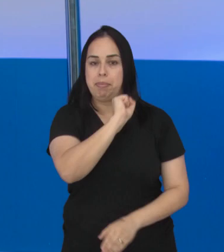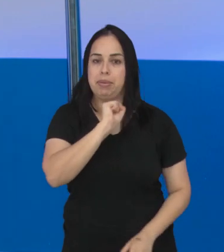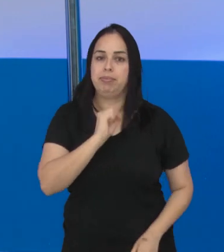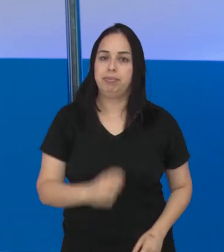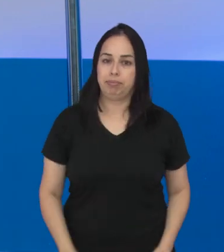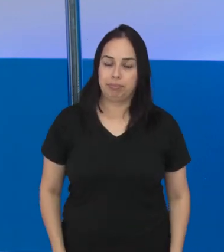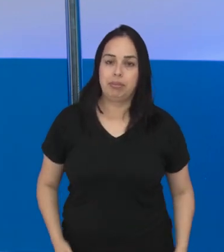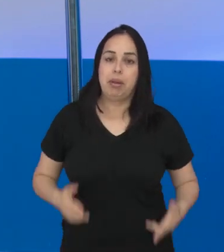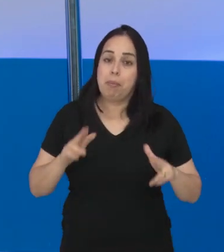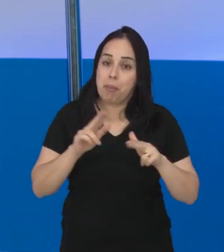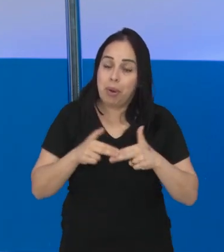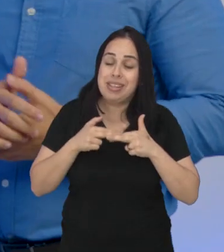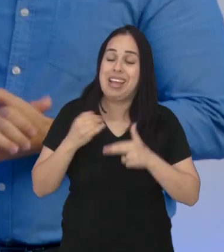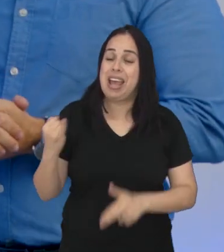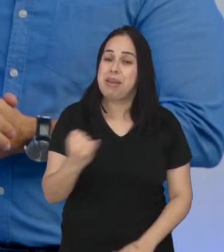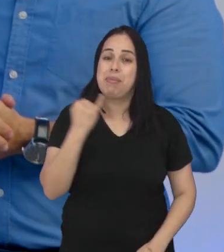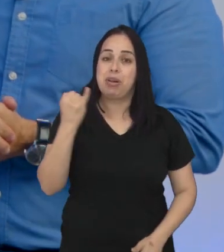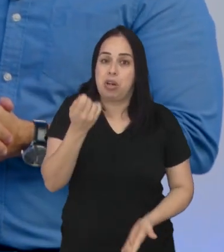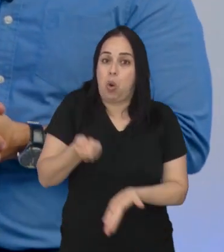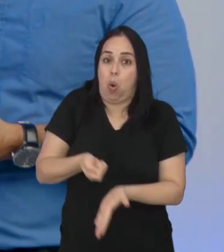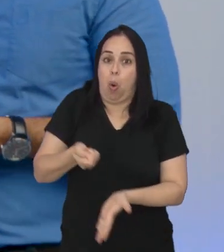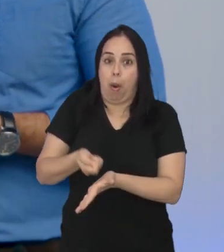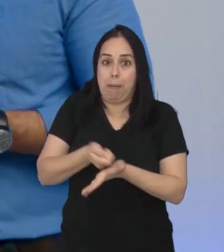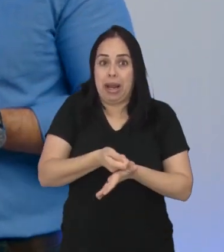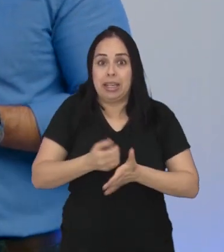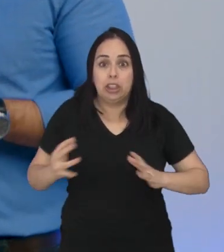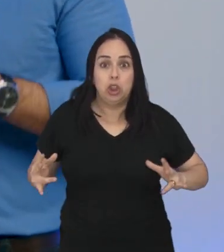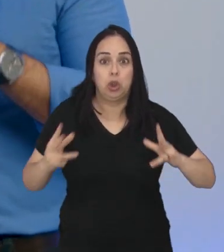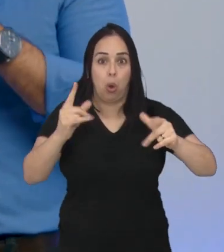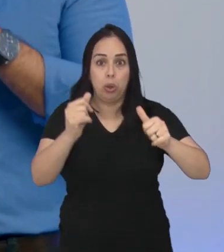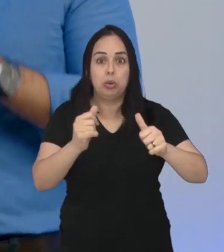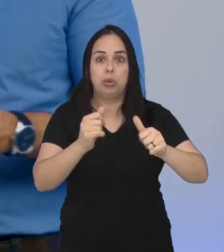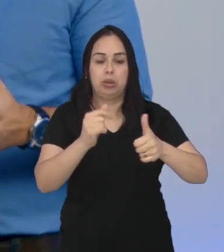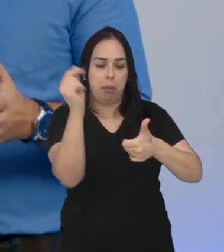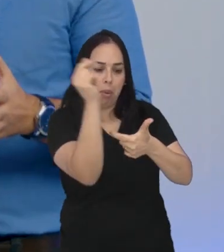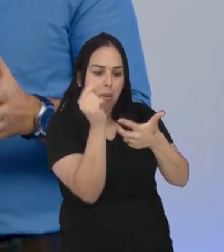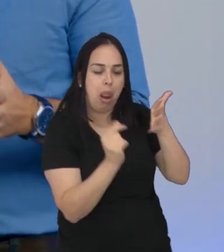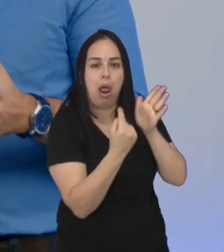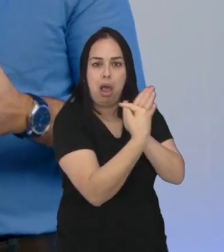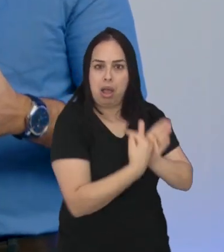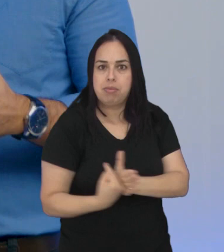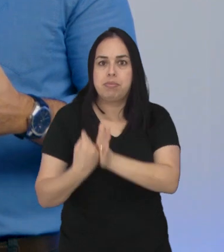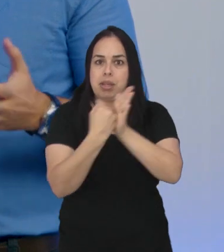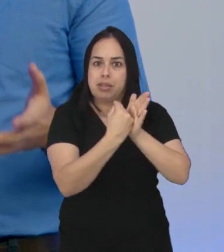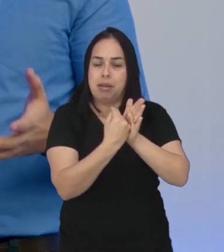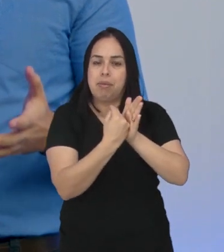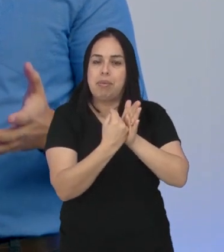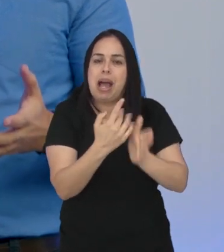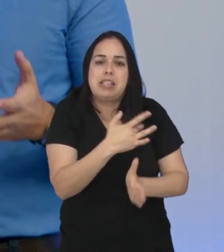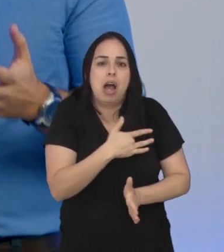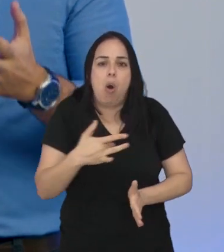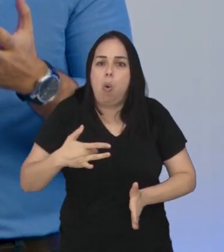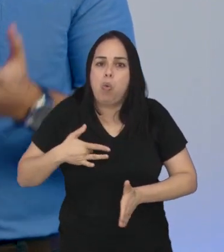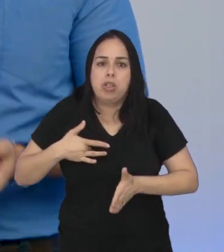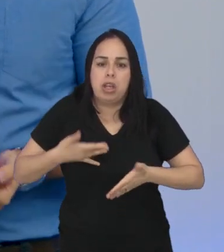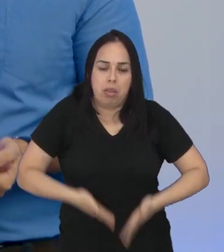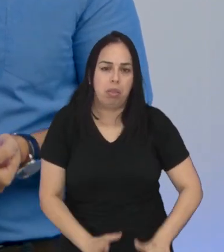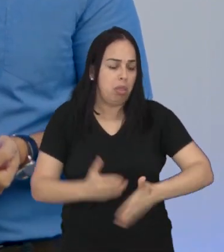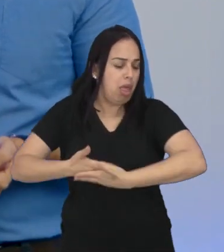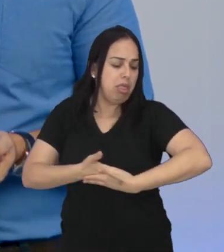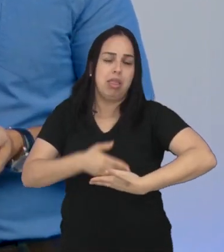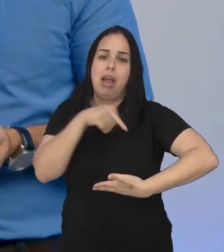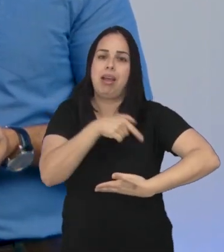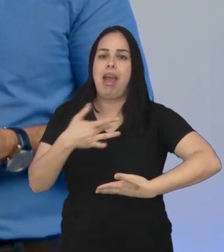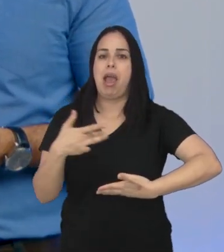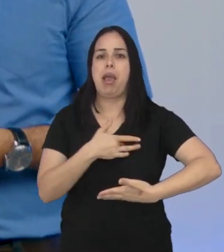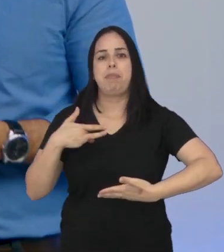alteração o quanto antes. Por isso é fundamental cobrar para que todos esses testes sejam realizados, afinal a saúde nos